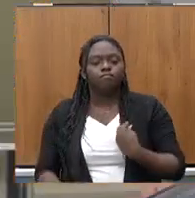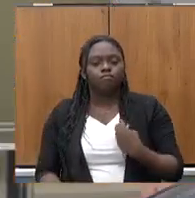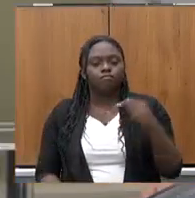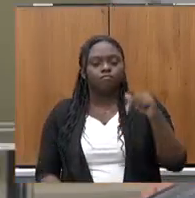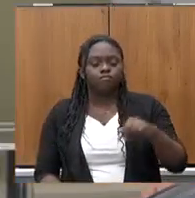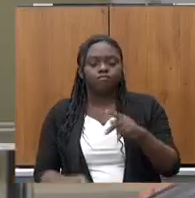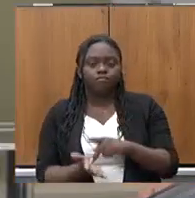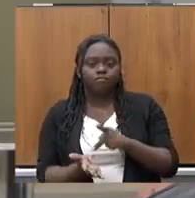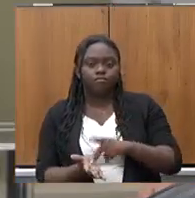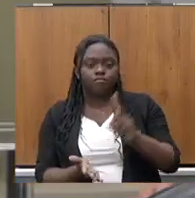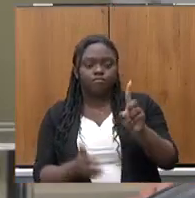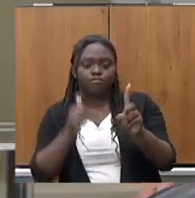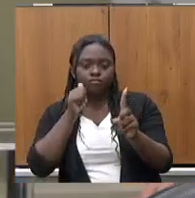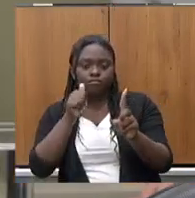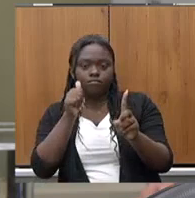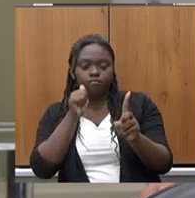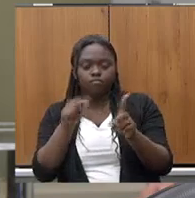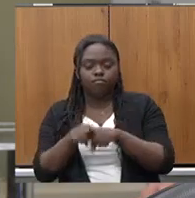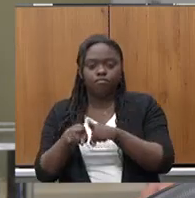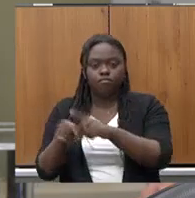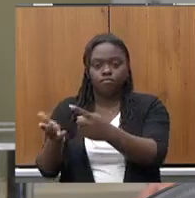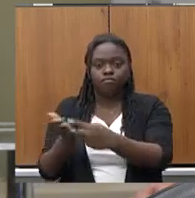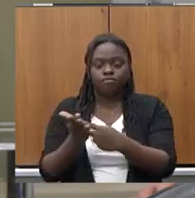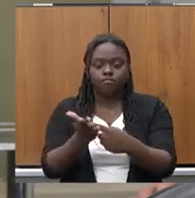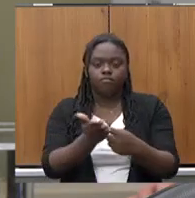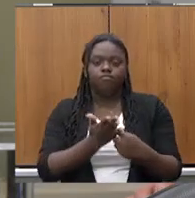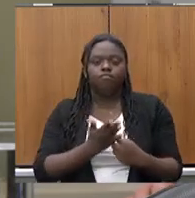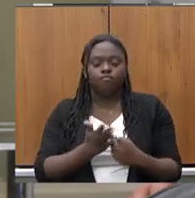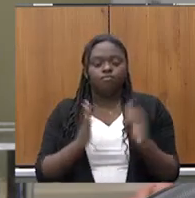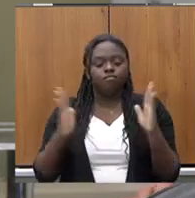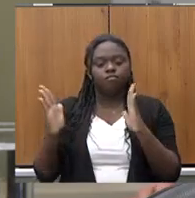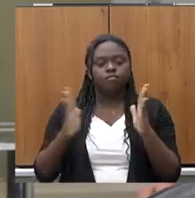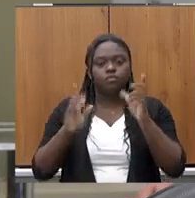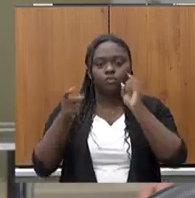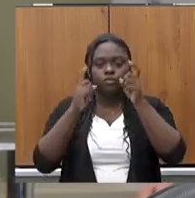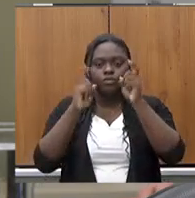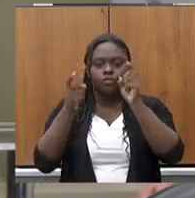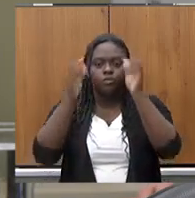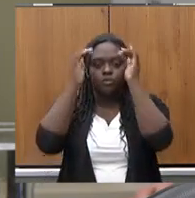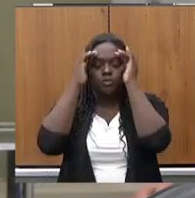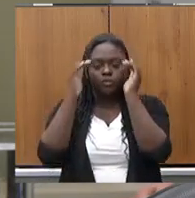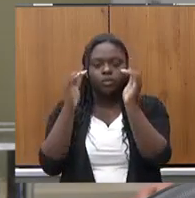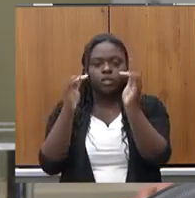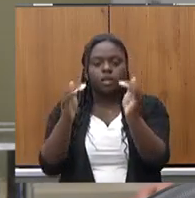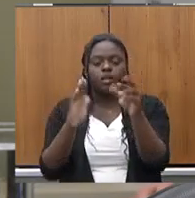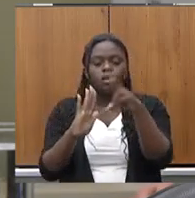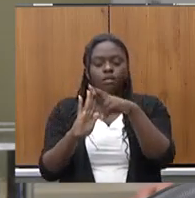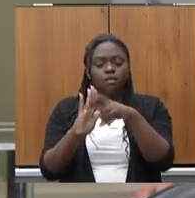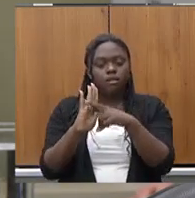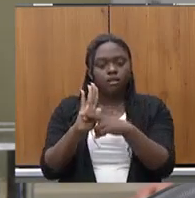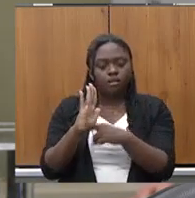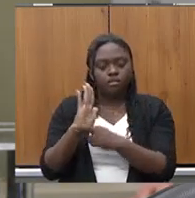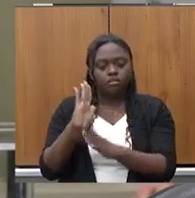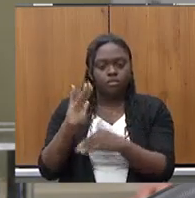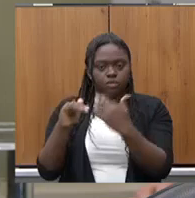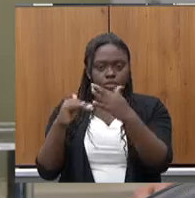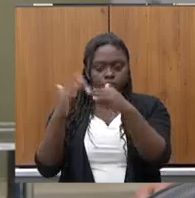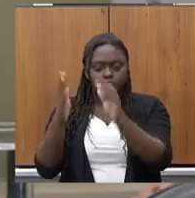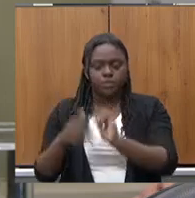parlamentar presente, e aos convidados que, os atos dessa reunião, obedecerão às seguintes normas e procedimentos.